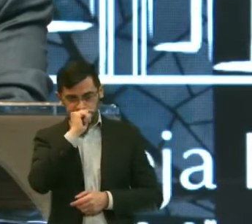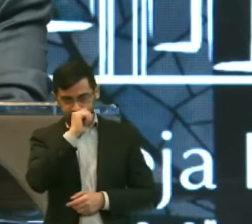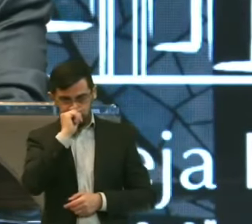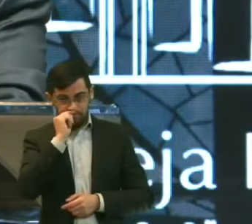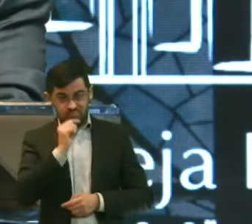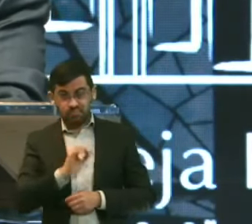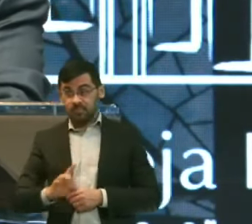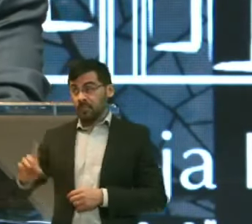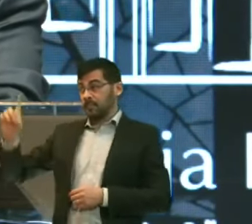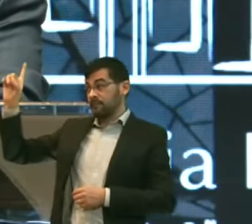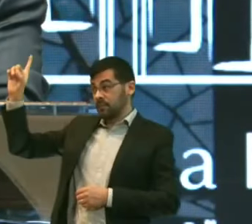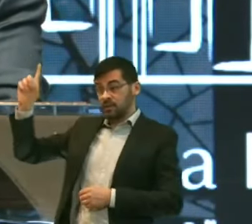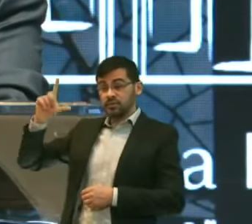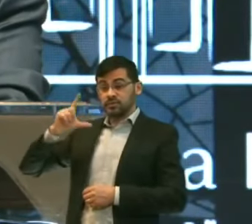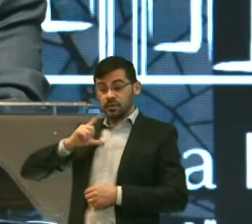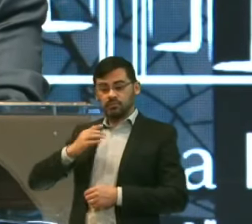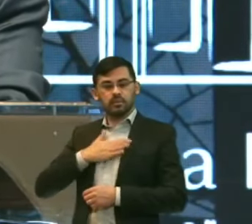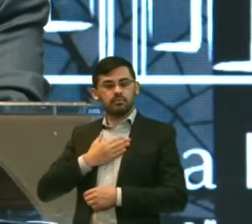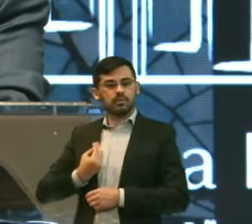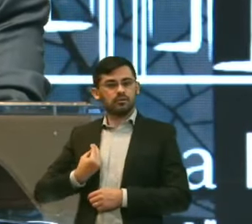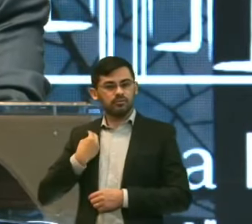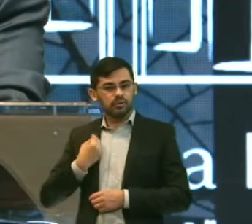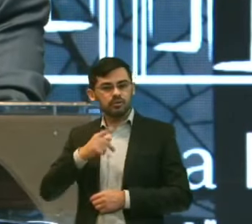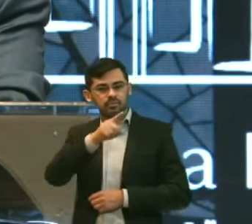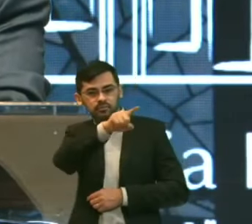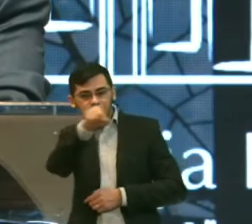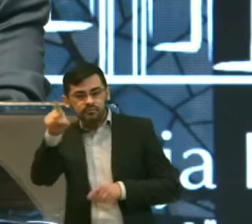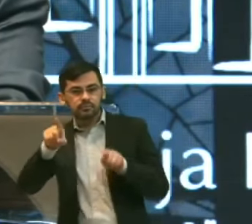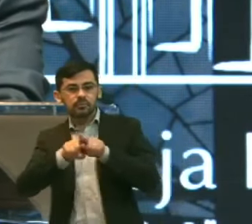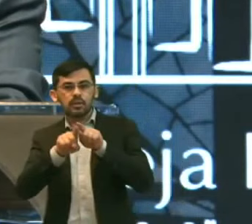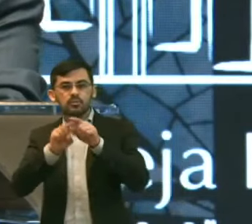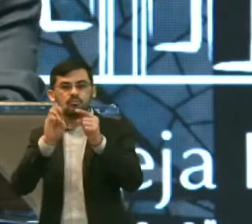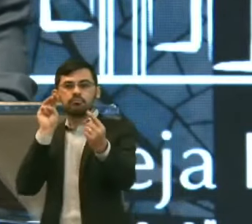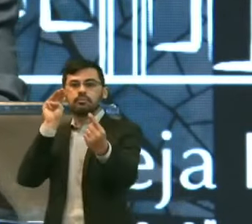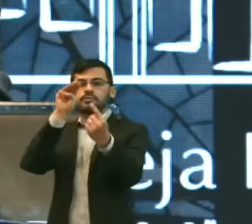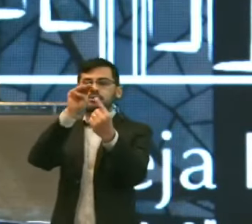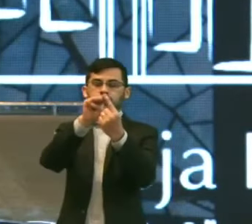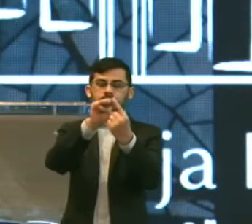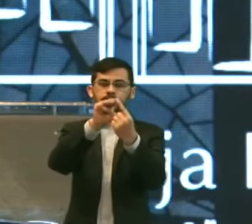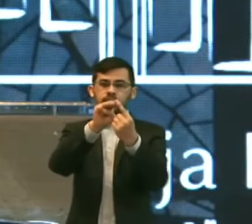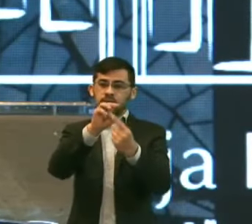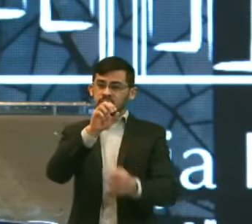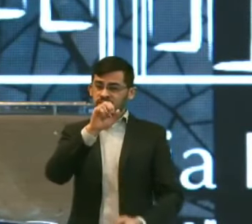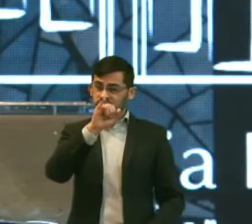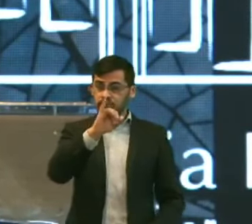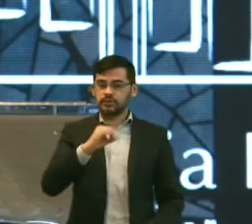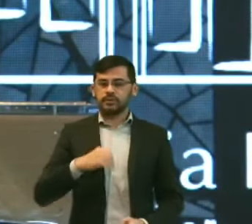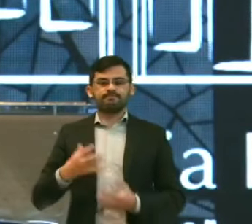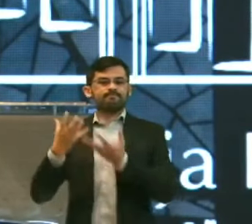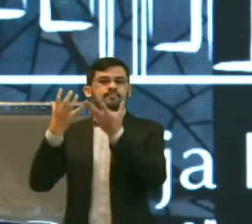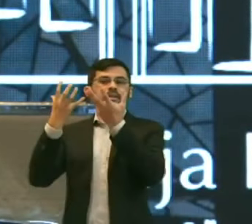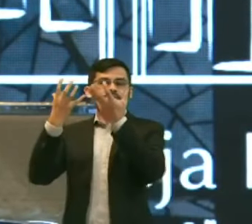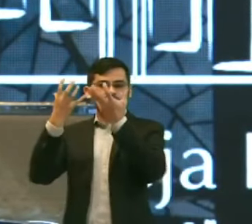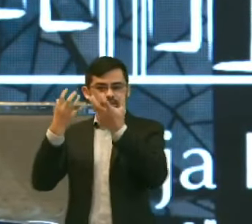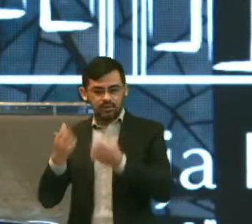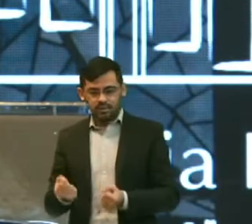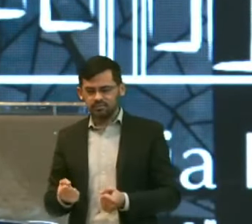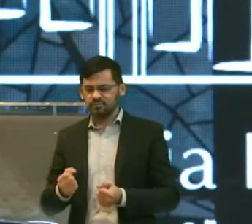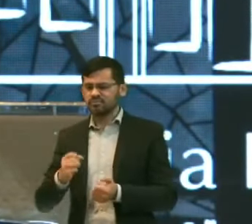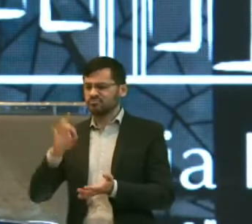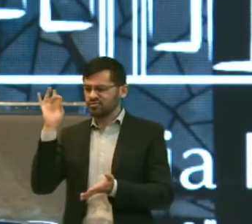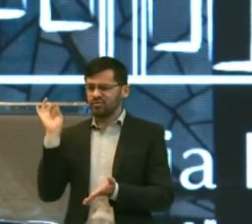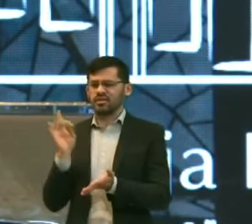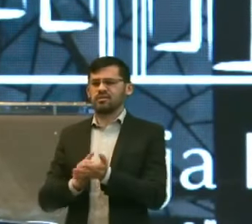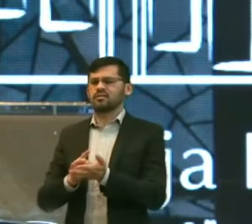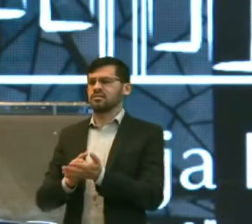E Deus tem Para mim E para você Uma missão E se você se dispuser A se colocar